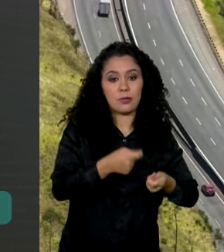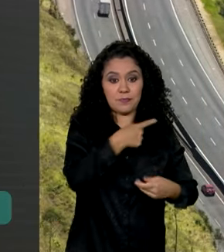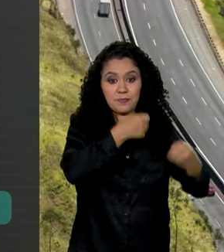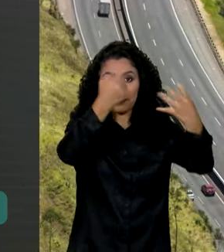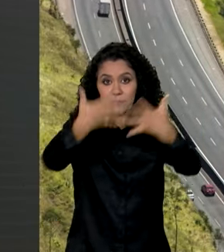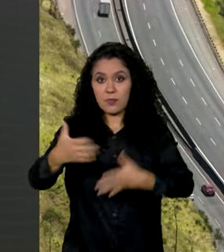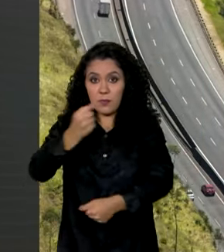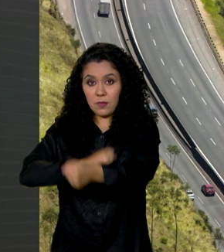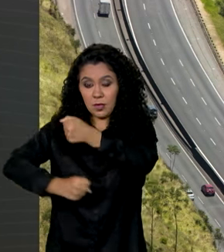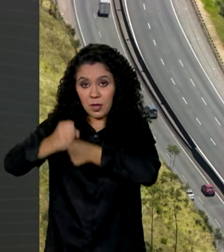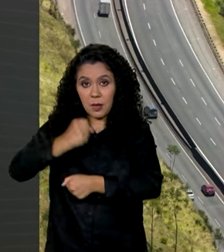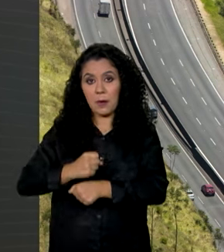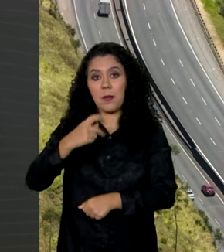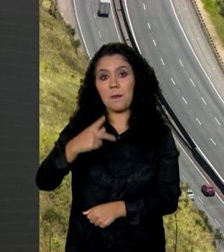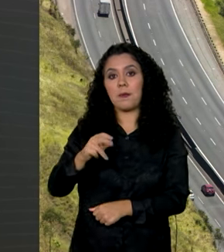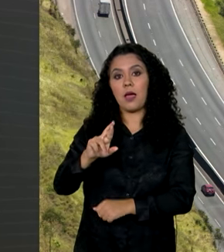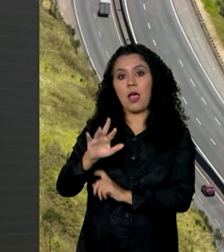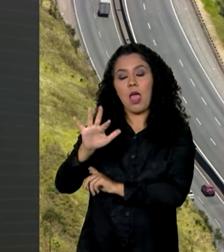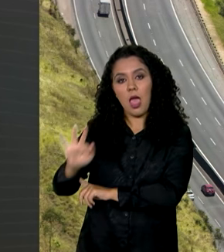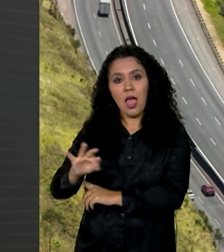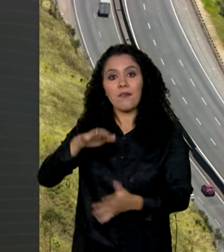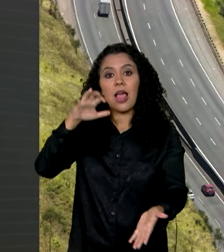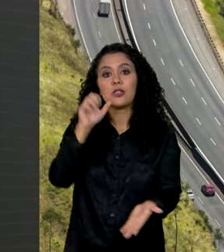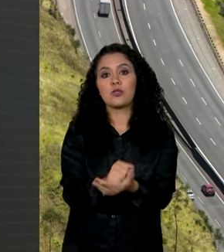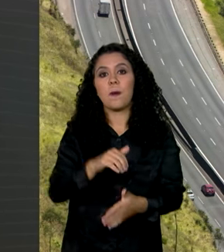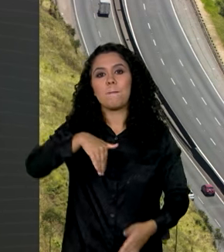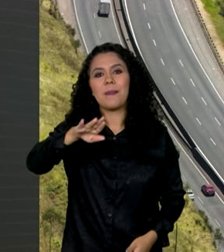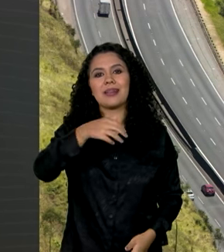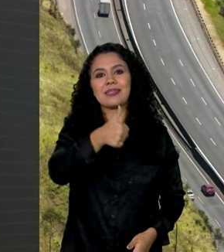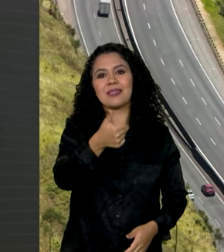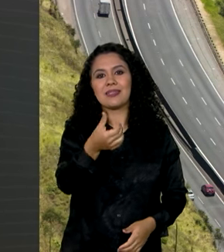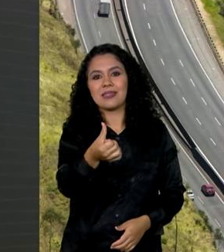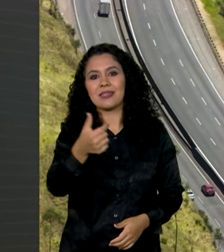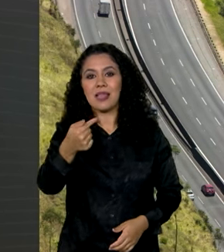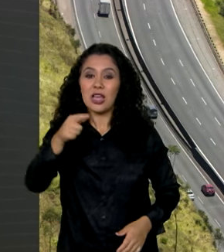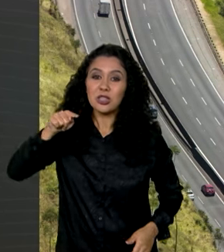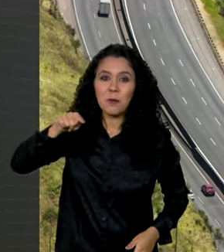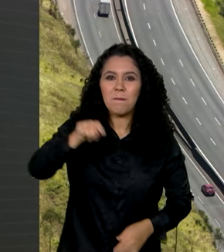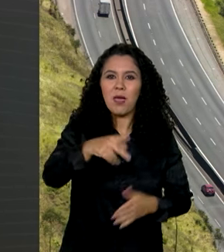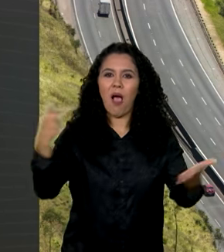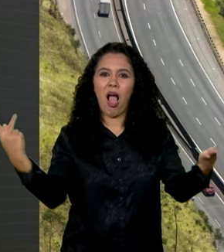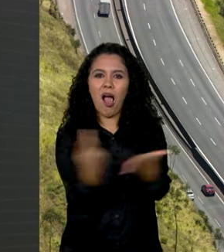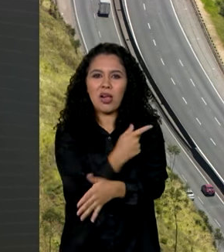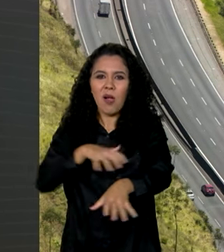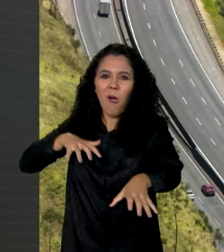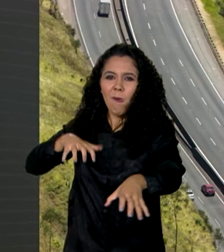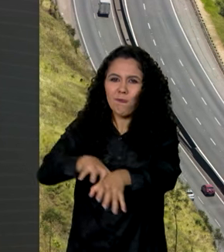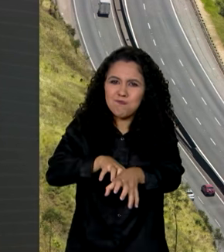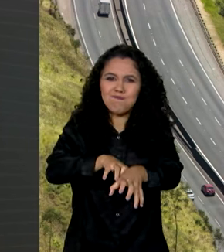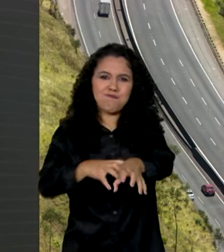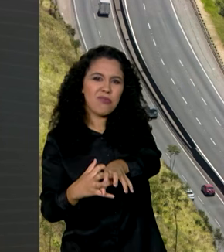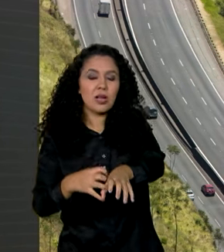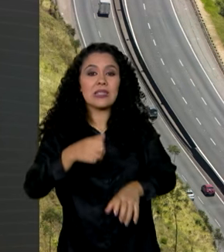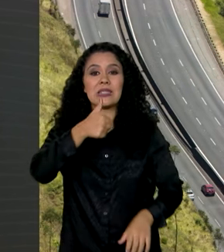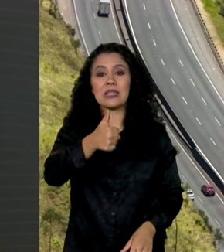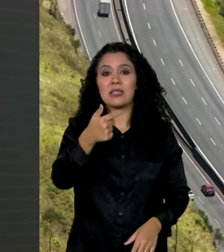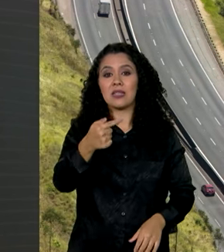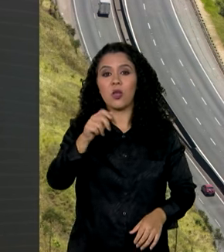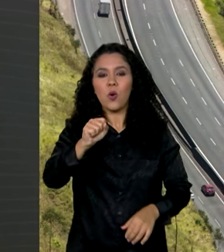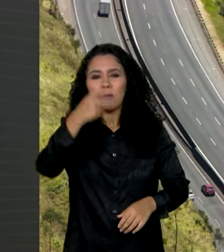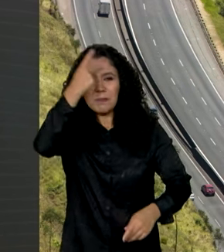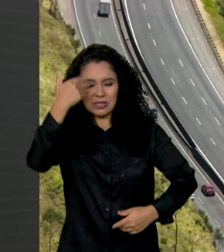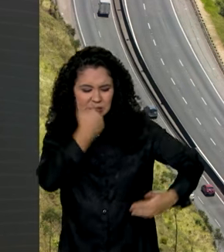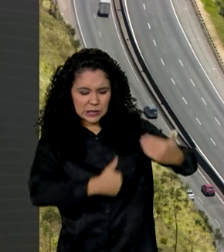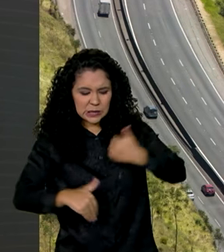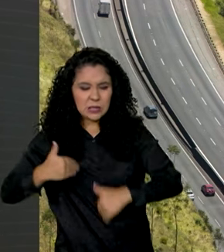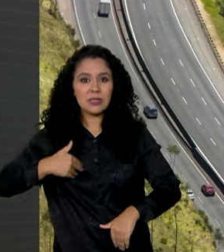a Polícia Rodoviária Federal registrou mais de 67 mil acidentes, com 78 mil feridos e 5